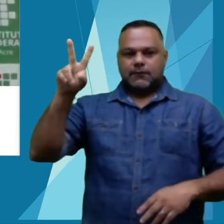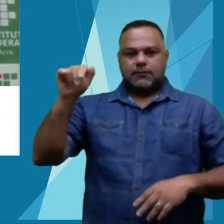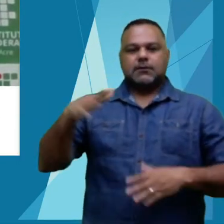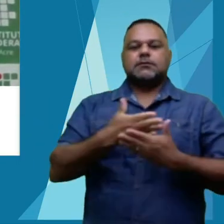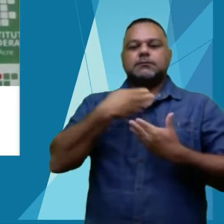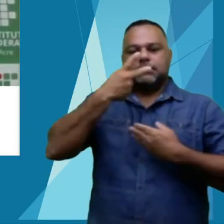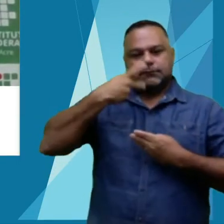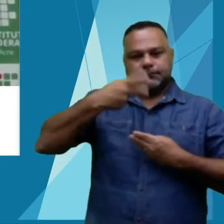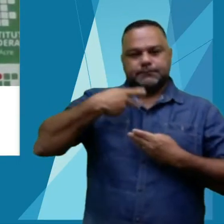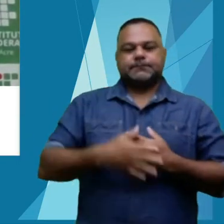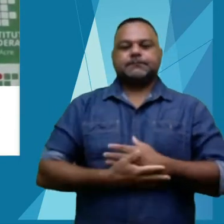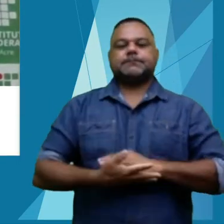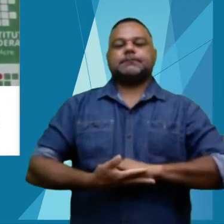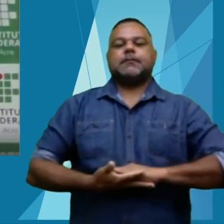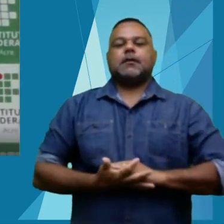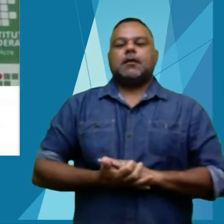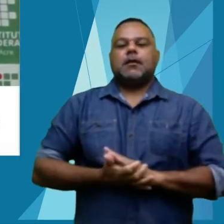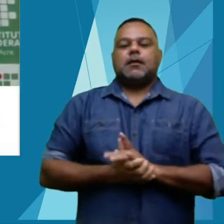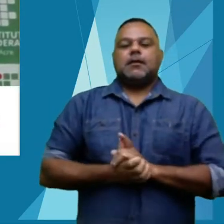pronunciamento.